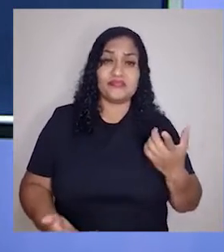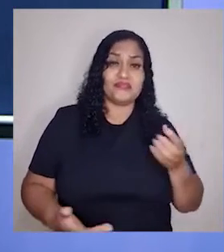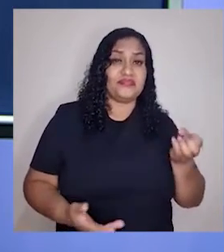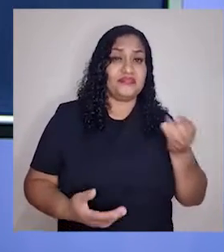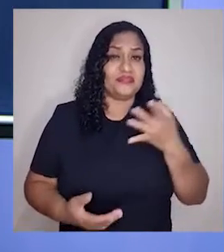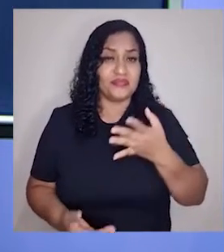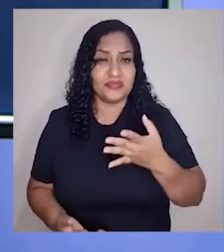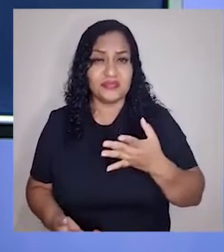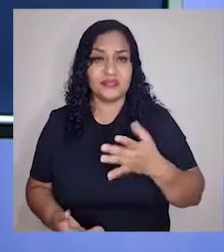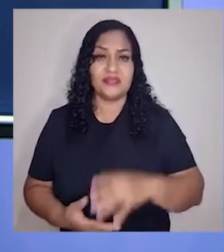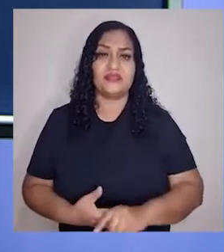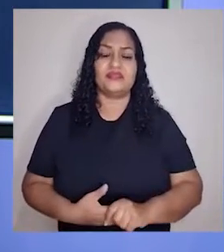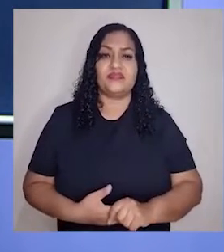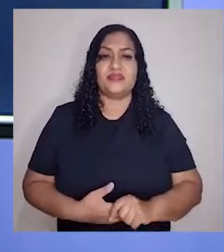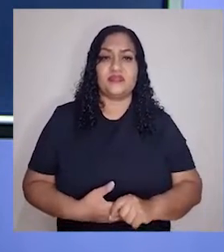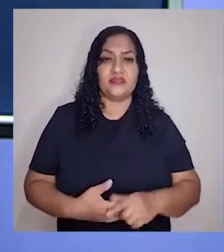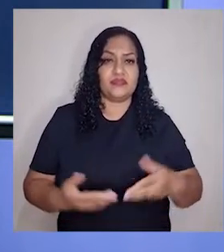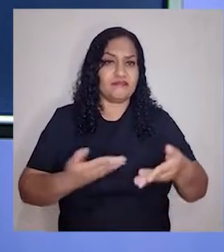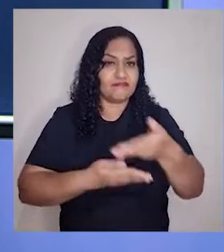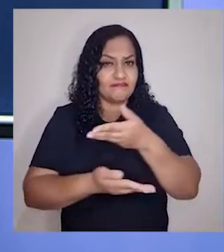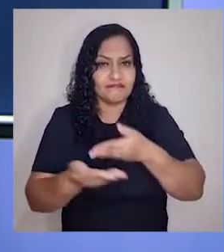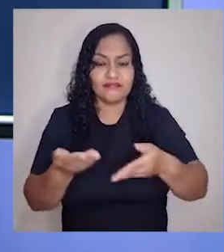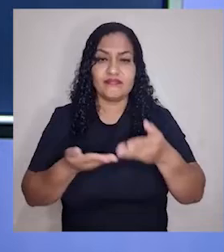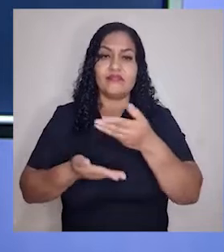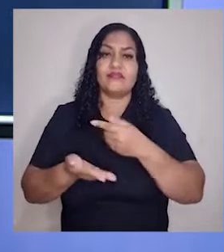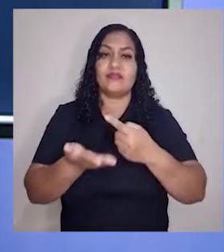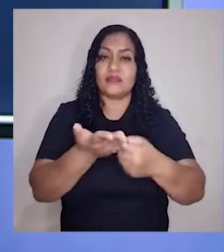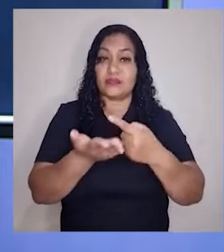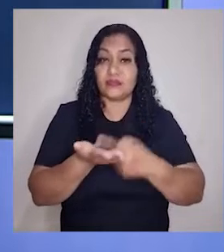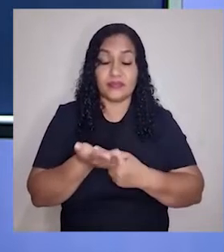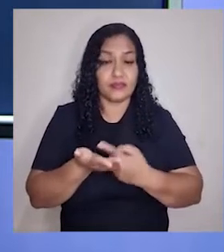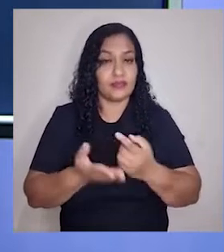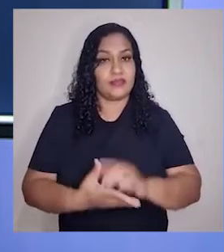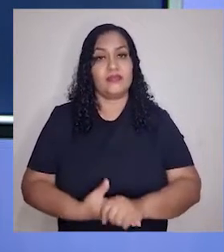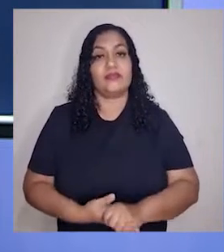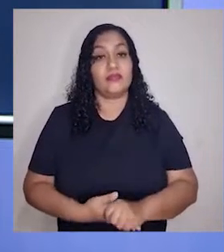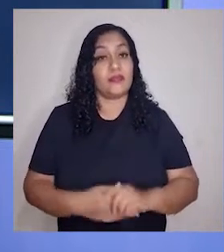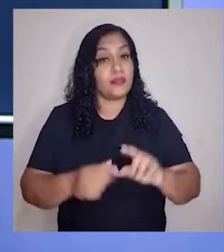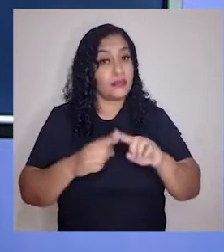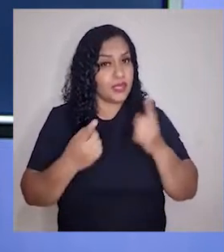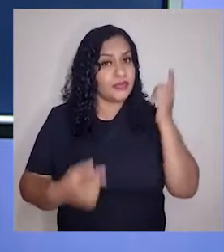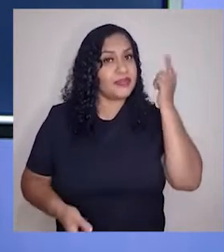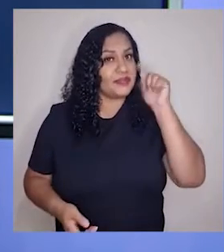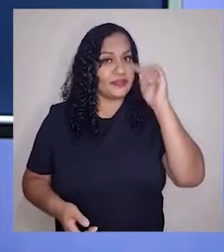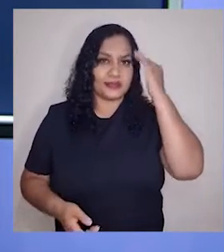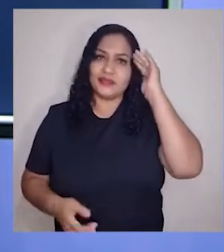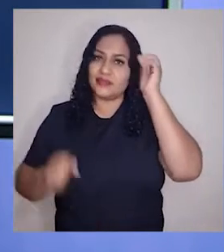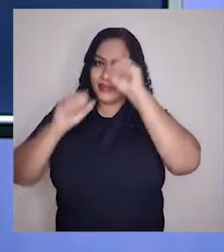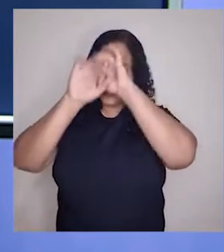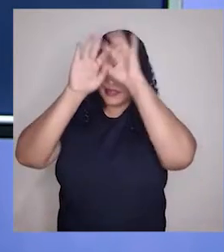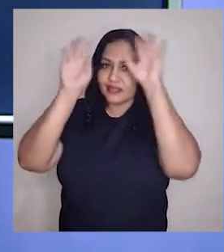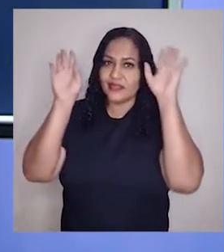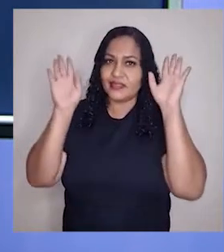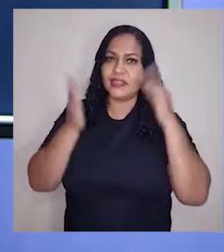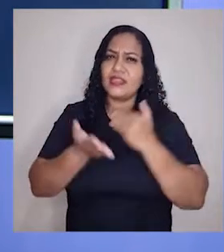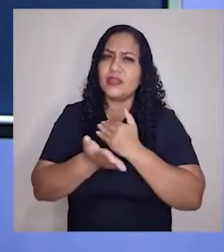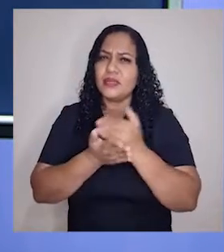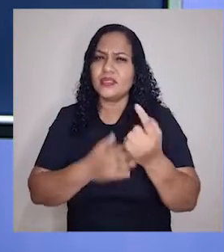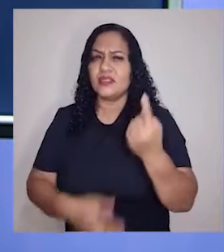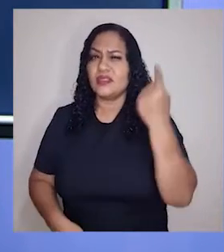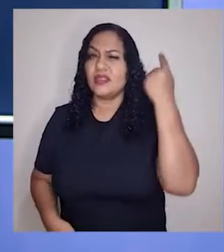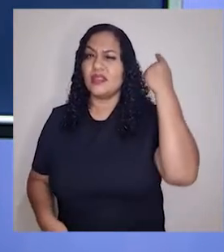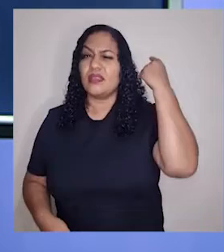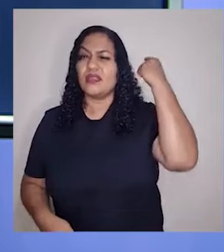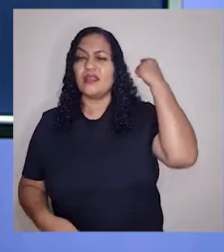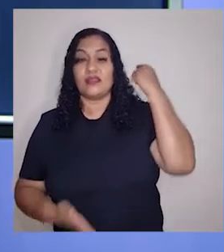complexas, novas, cheias de novas transações, acordos, blocos, enfim. Mas a gente vai conseguir entender claramente isso